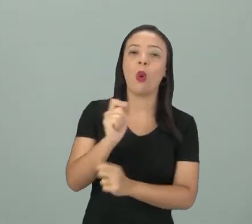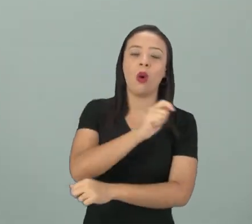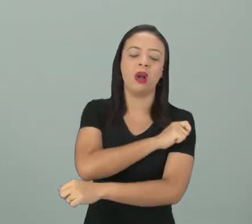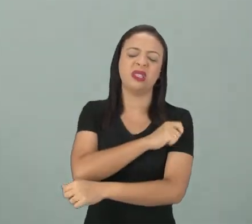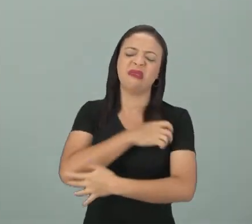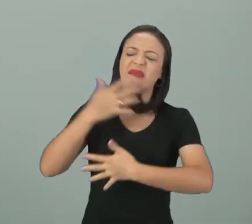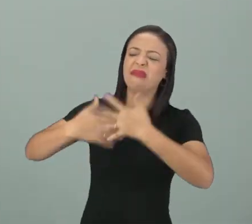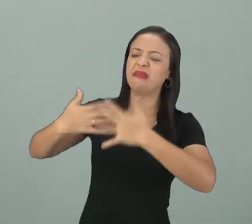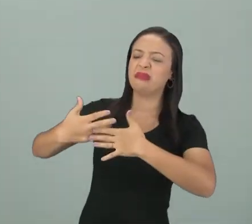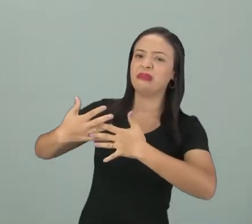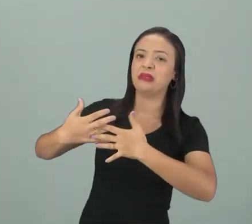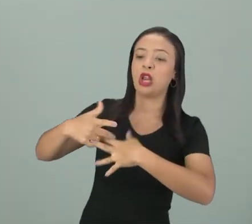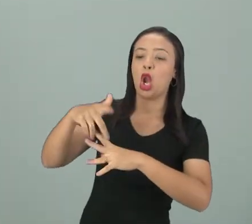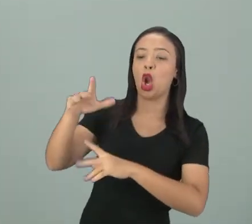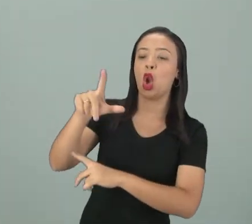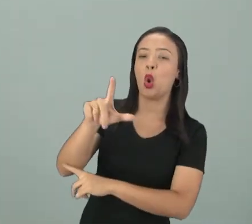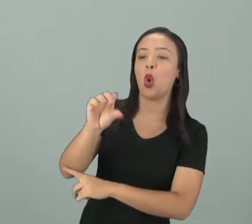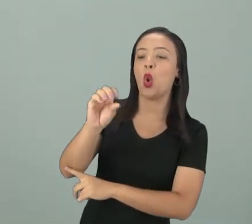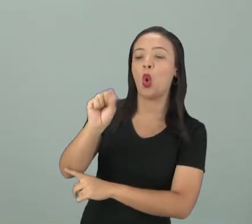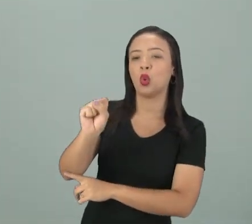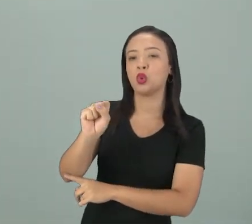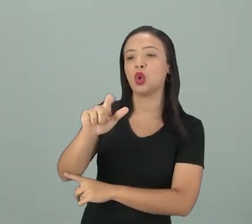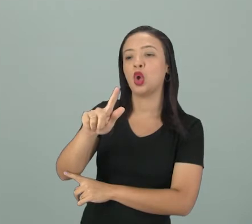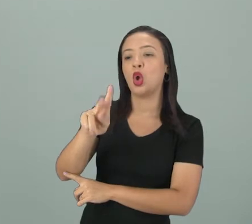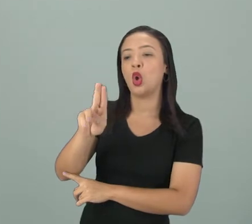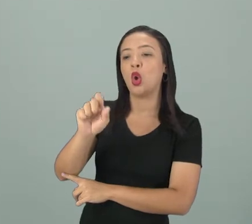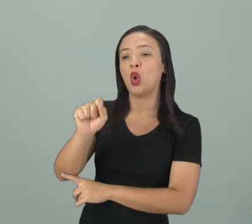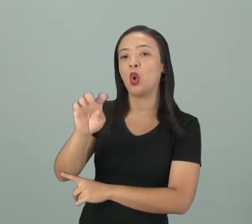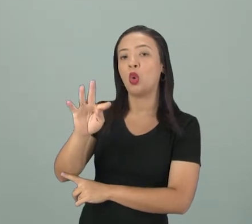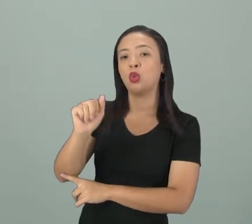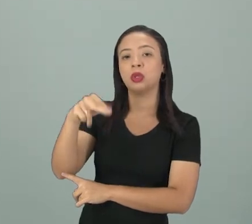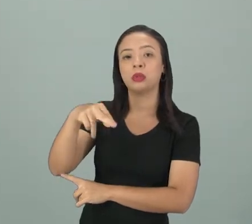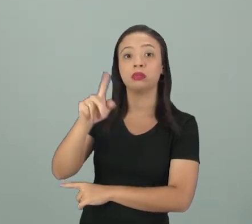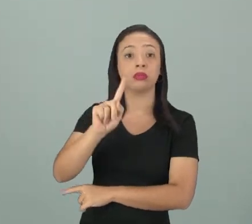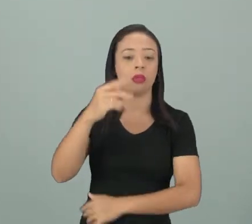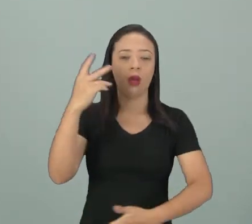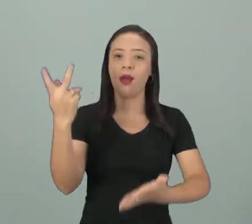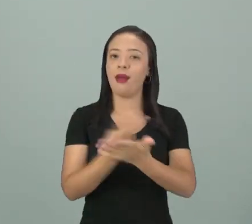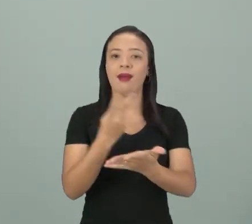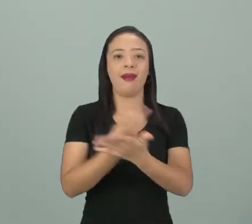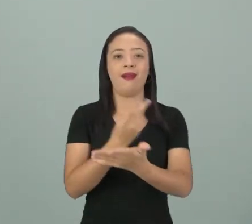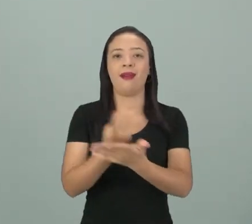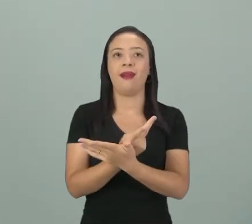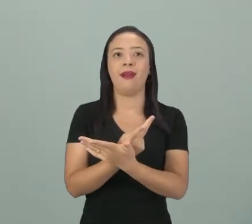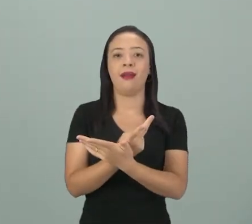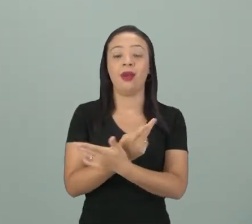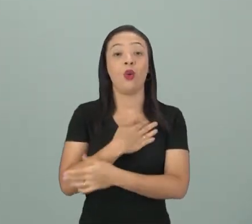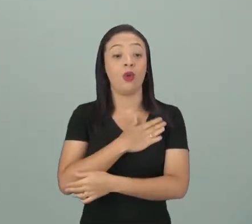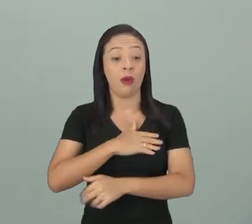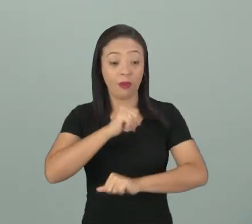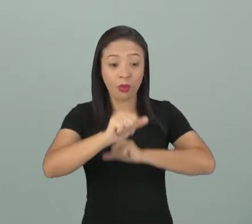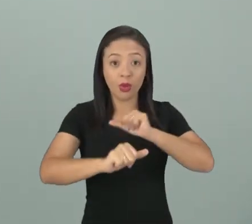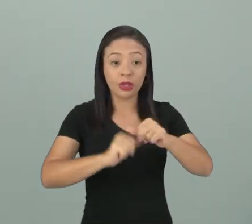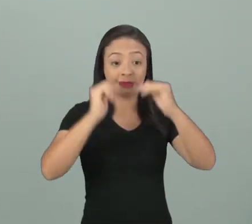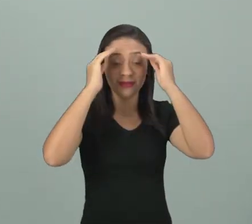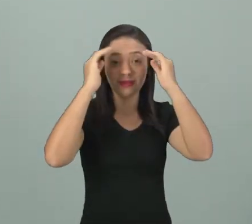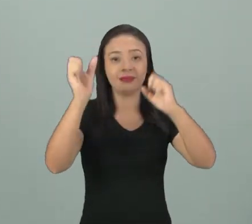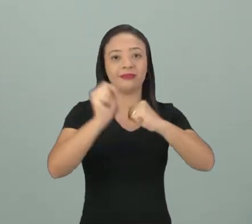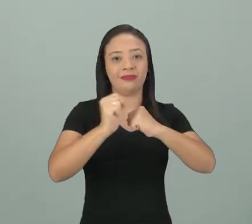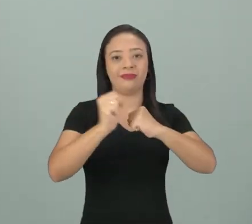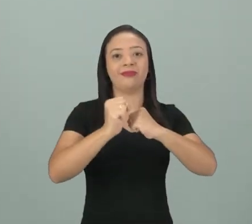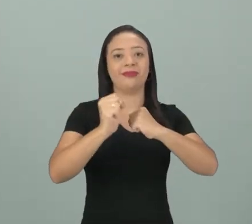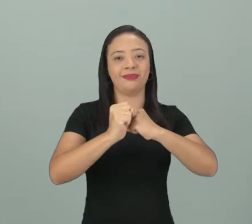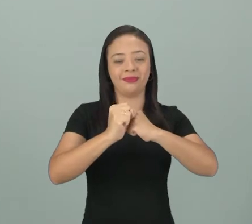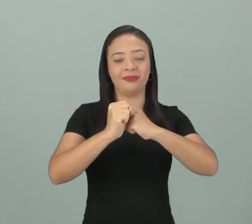confundindo, ele coloca nos gustam, sendo que não tem nada a ver. Porque o gustar, ele modifica de acordo com o substantivo,